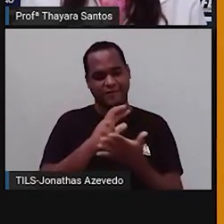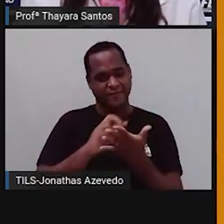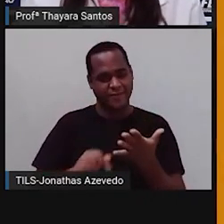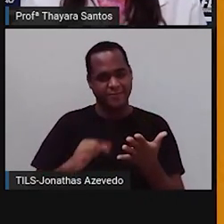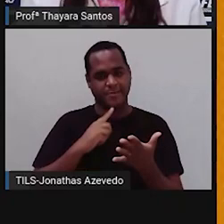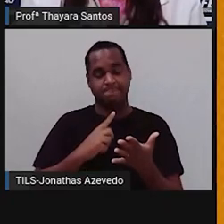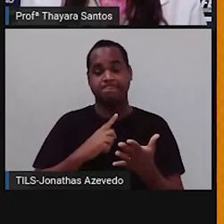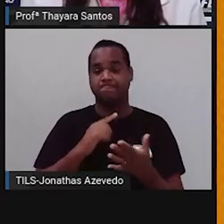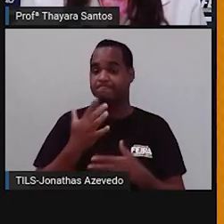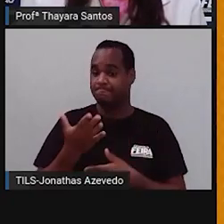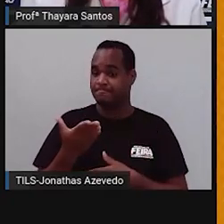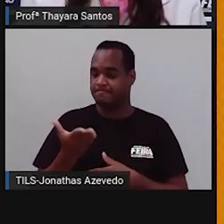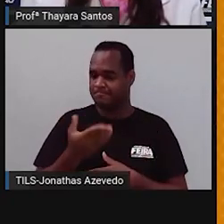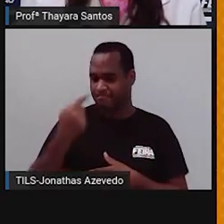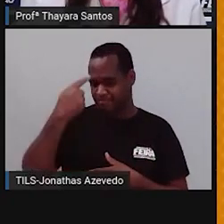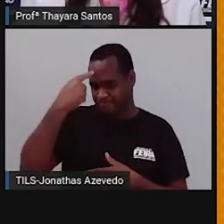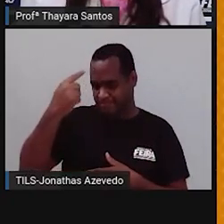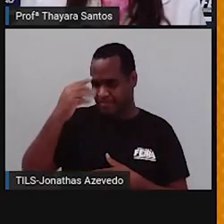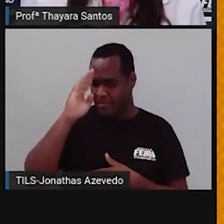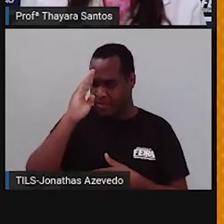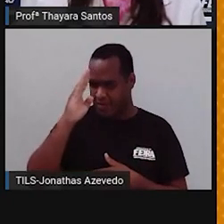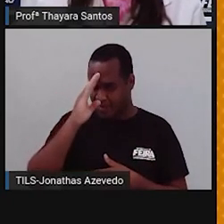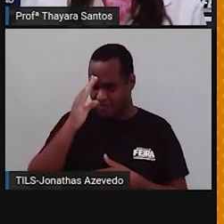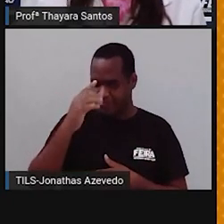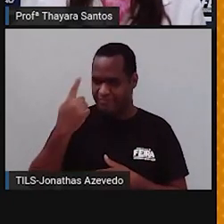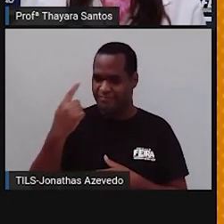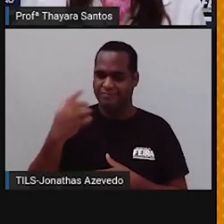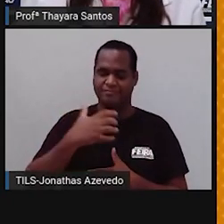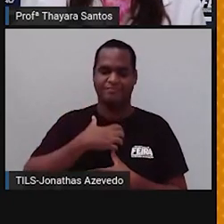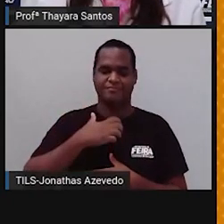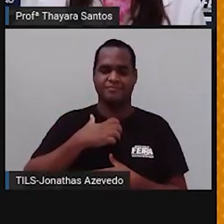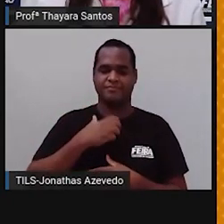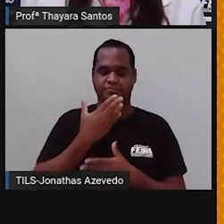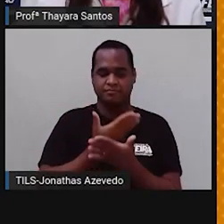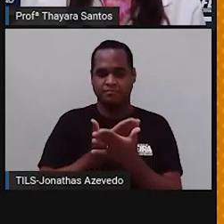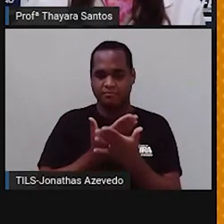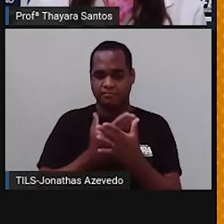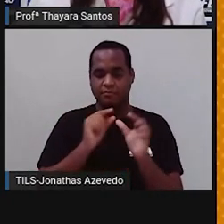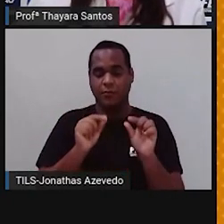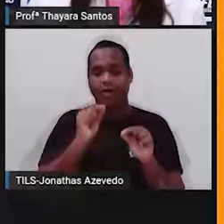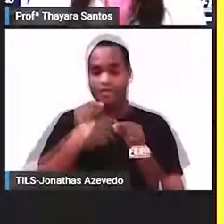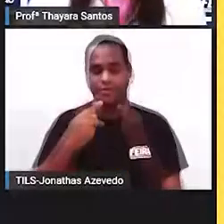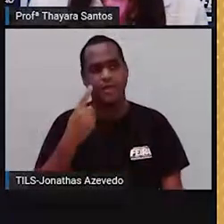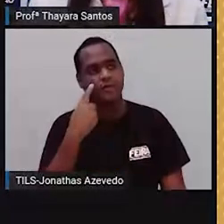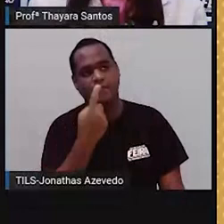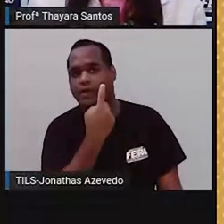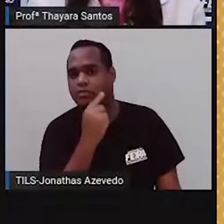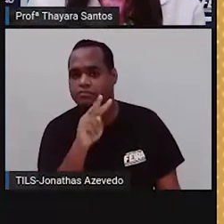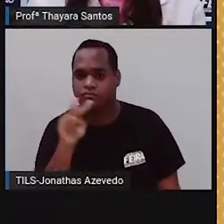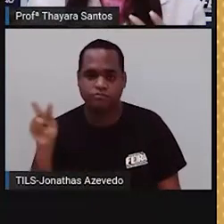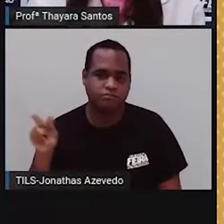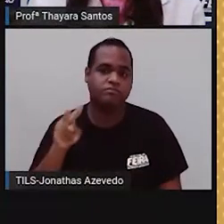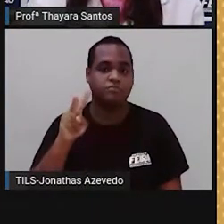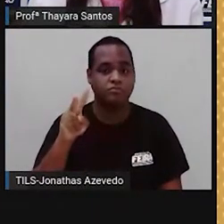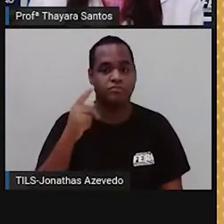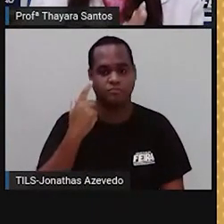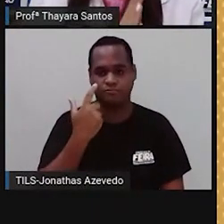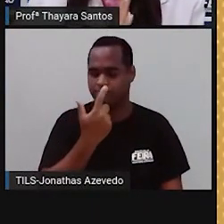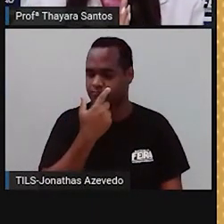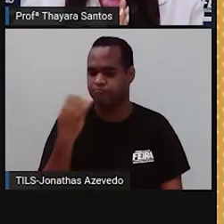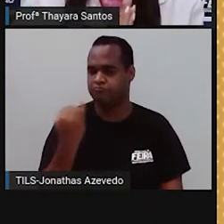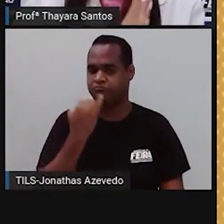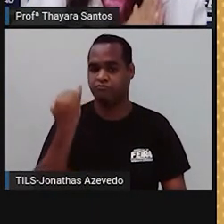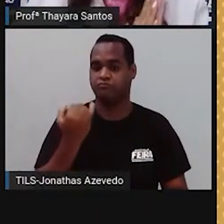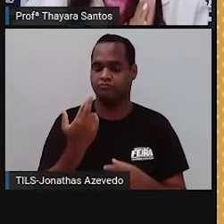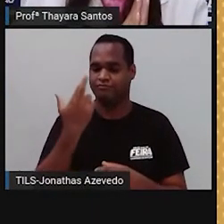Então, vamos para o primeiro sentido que a gente vai estudar hoje, que é o sentido da visão. Então, a visão é o sentido responsável